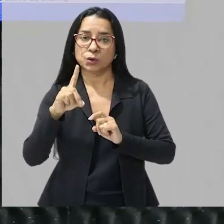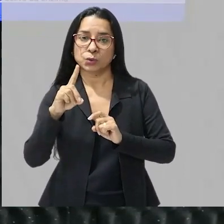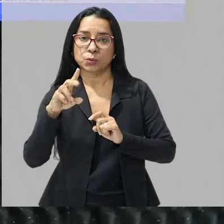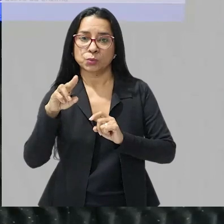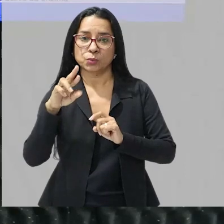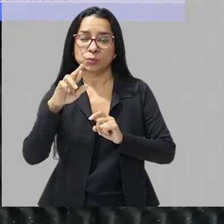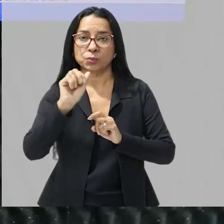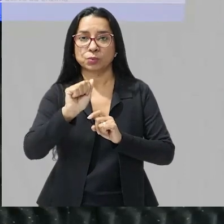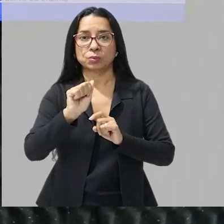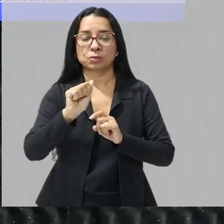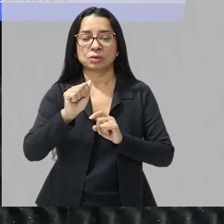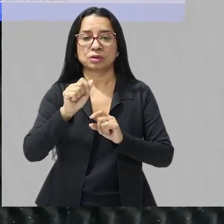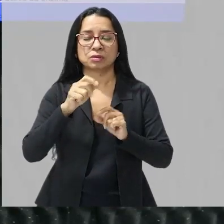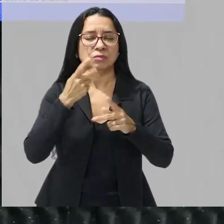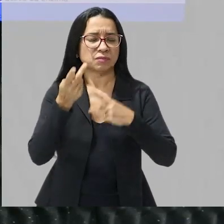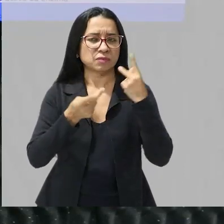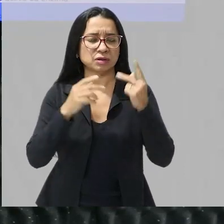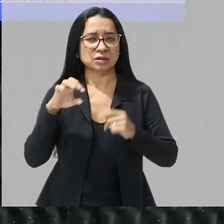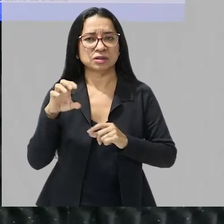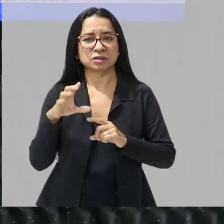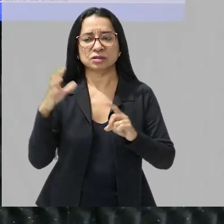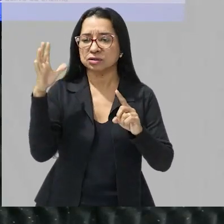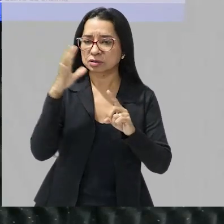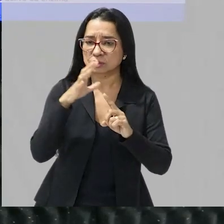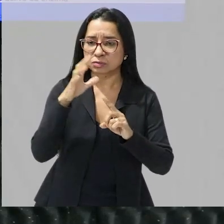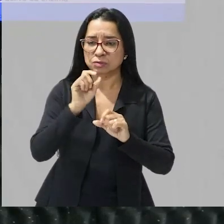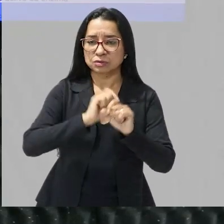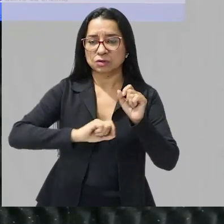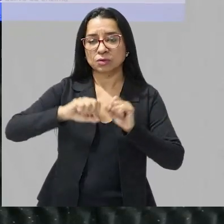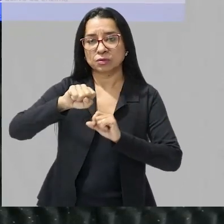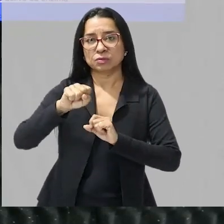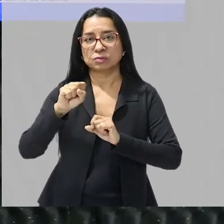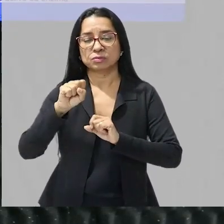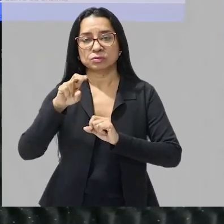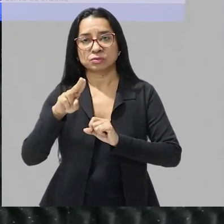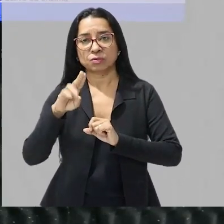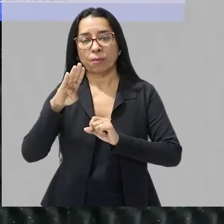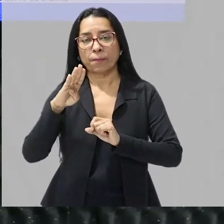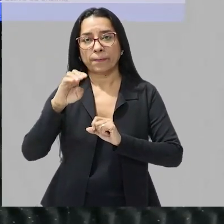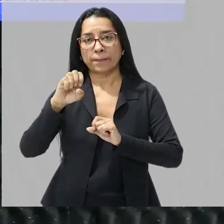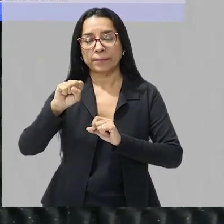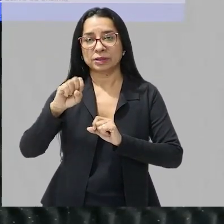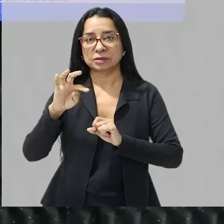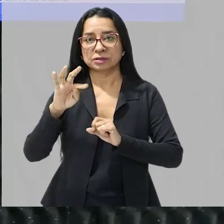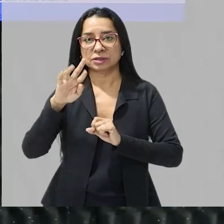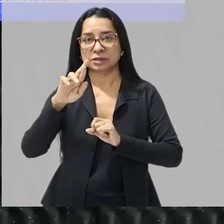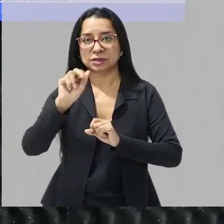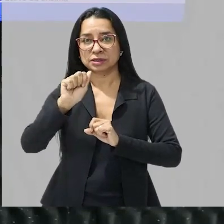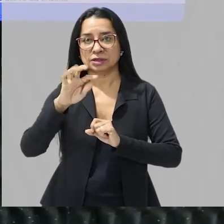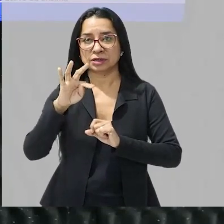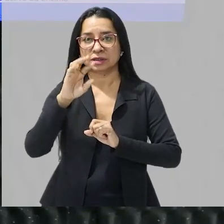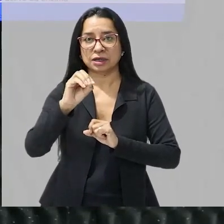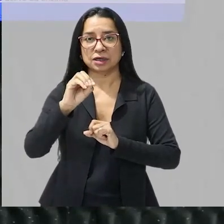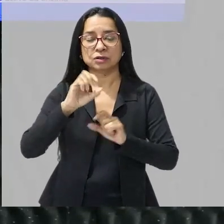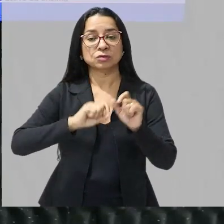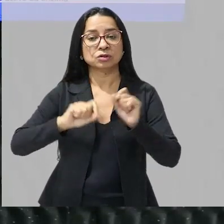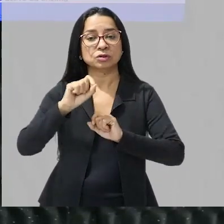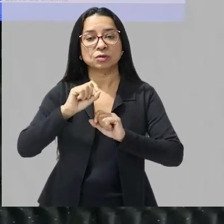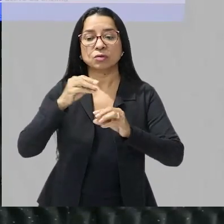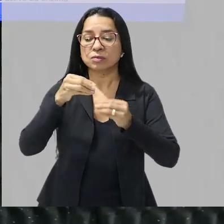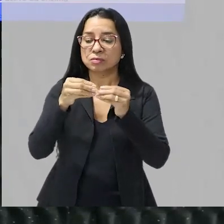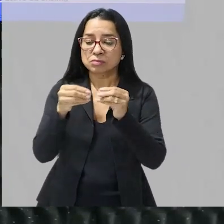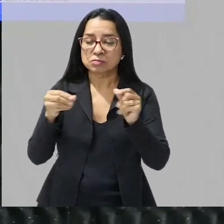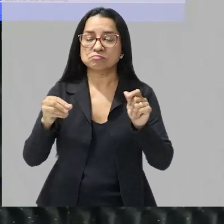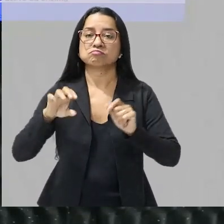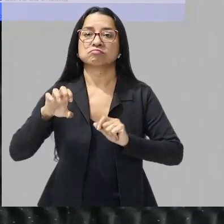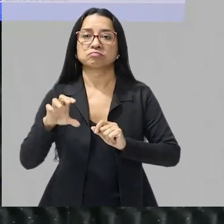substratos tá? então quando eu tenho dois reagentes que vão reagir entre si eles são substratos de uma determinada